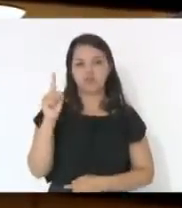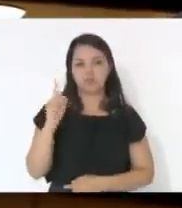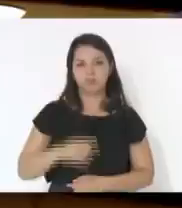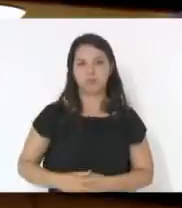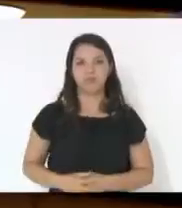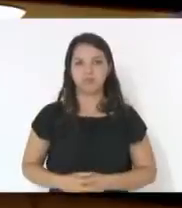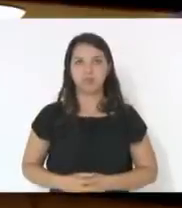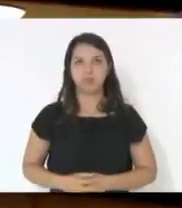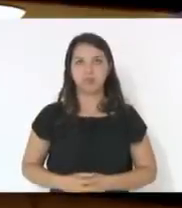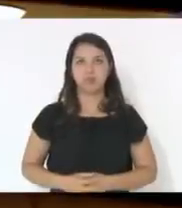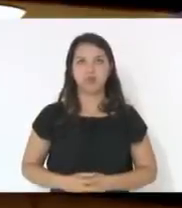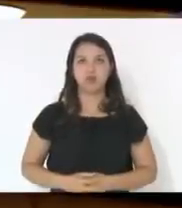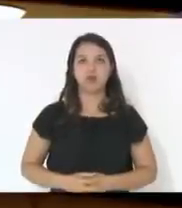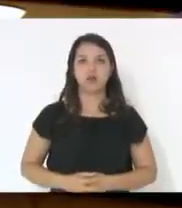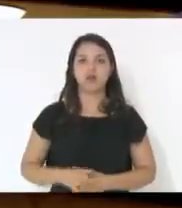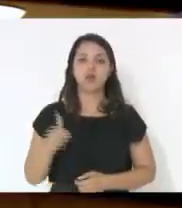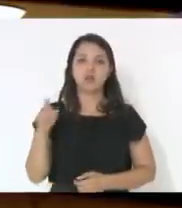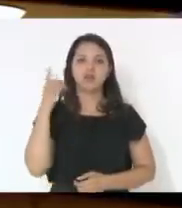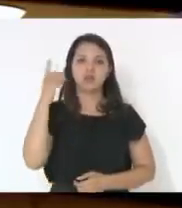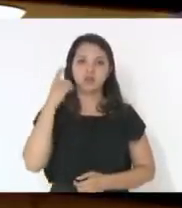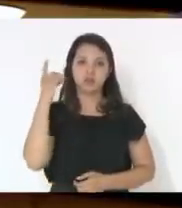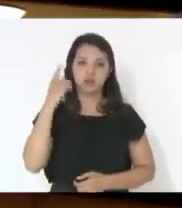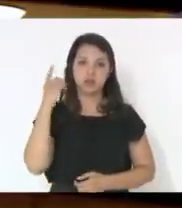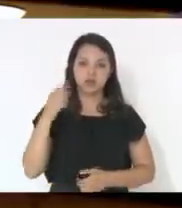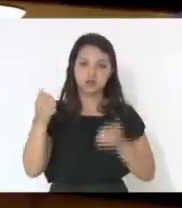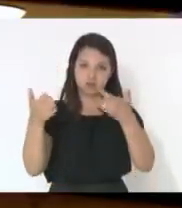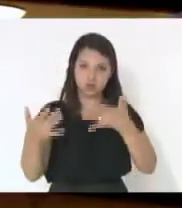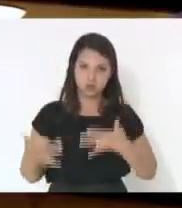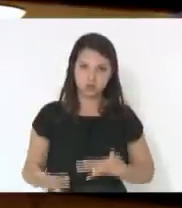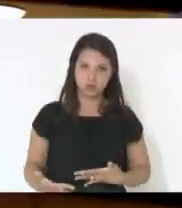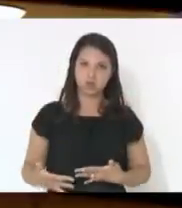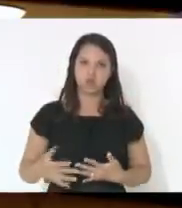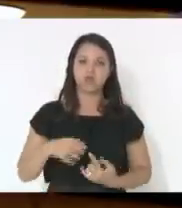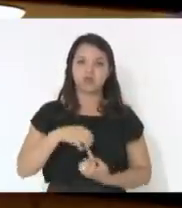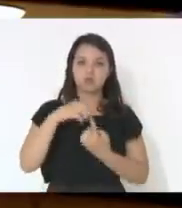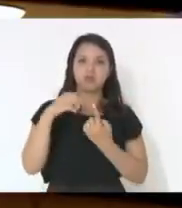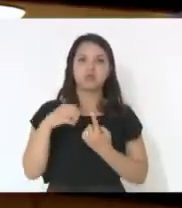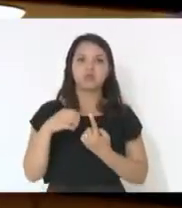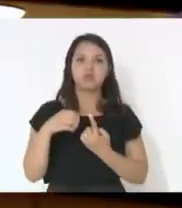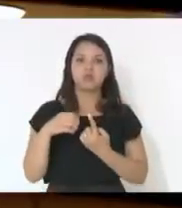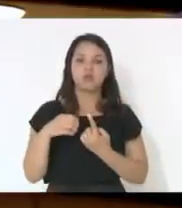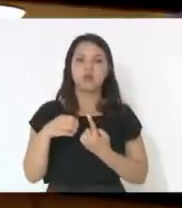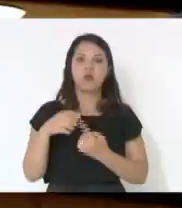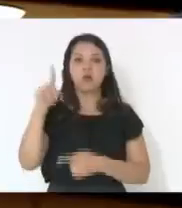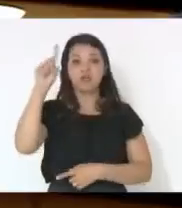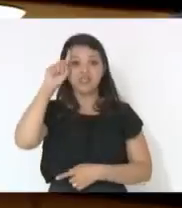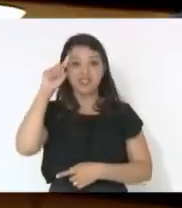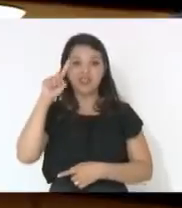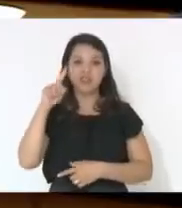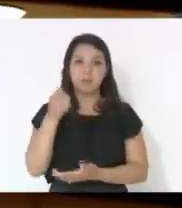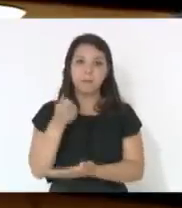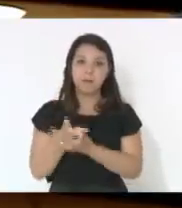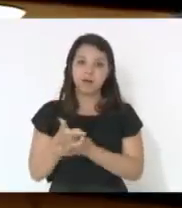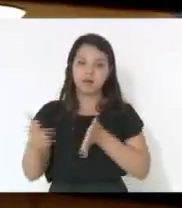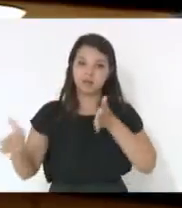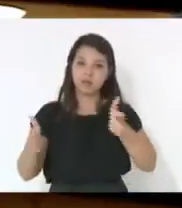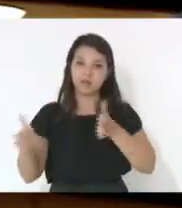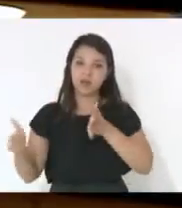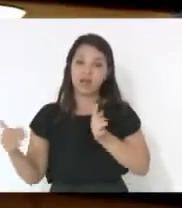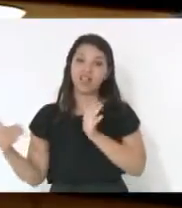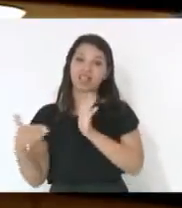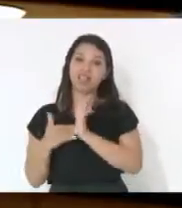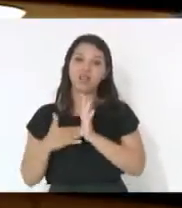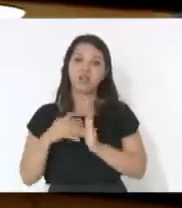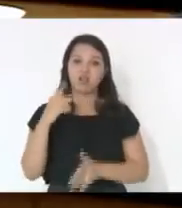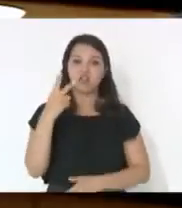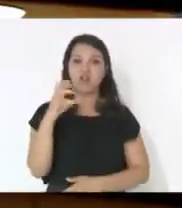lua onde está previsto o pagamento, o repasse até o dia 20 de cada mês. No entanto, disse muito